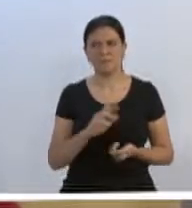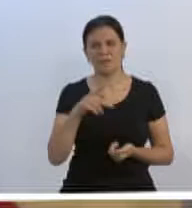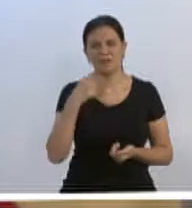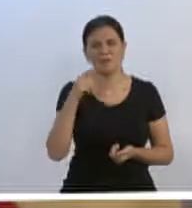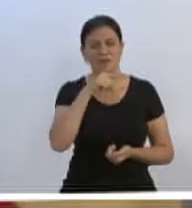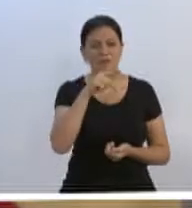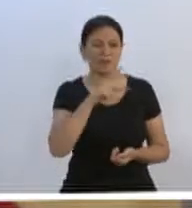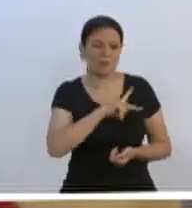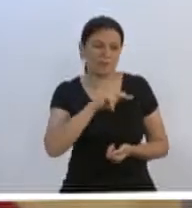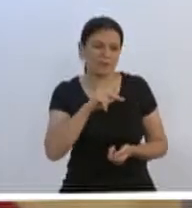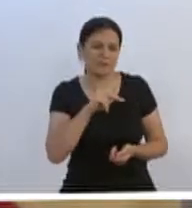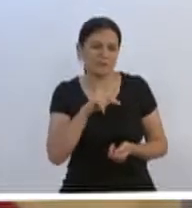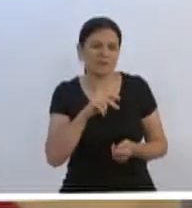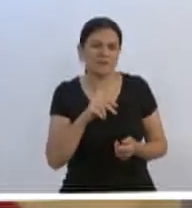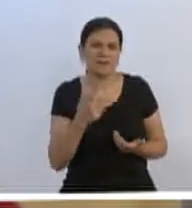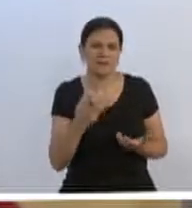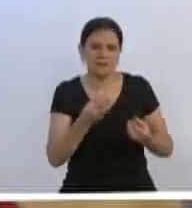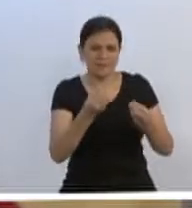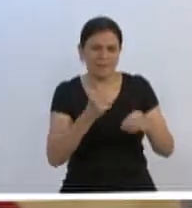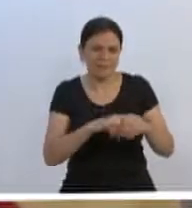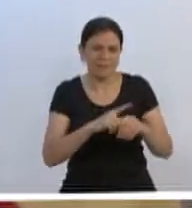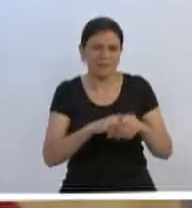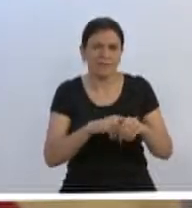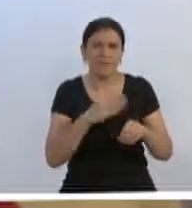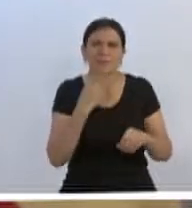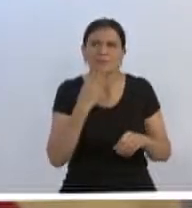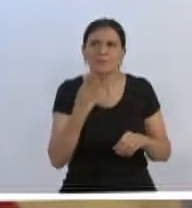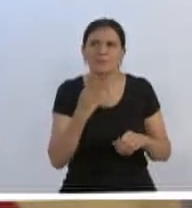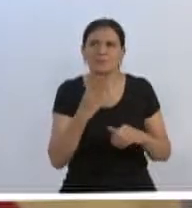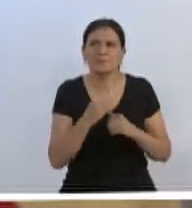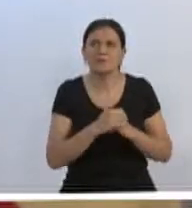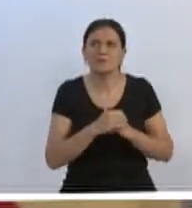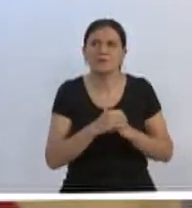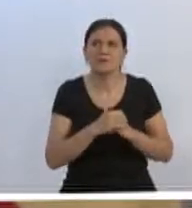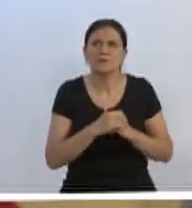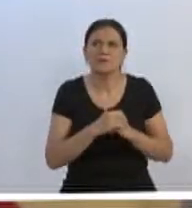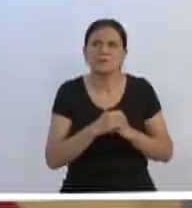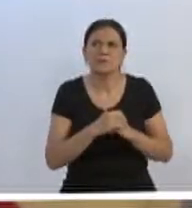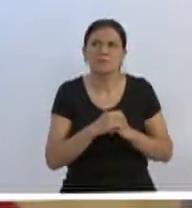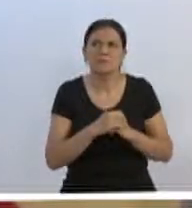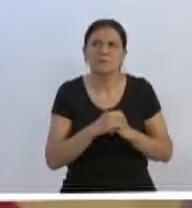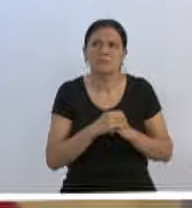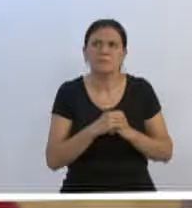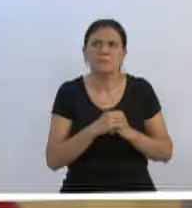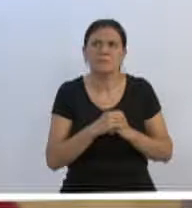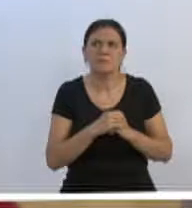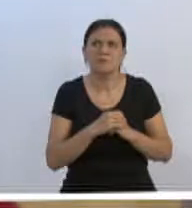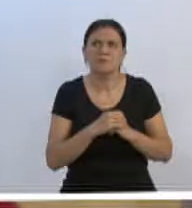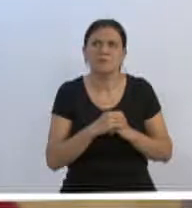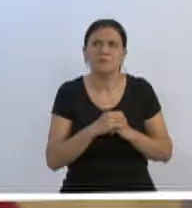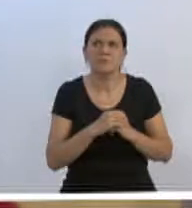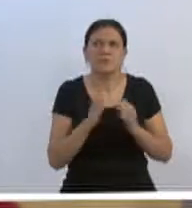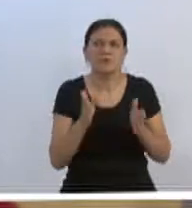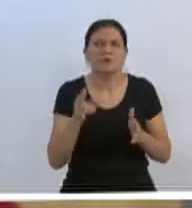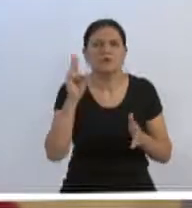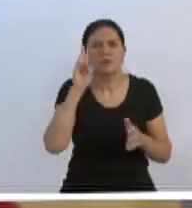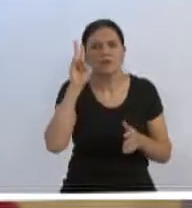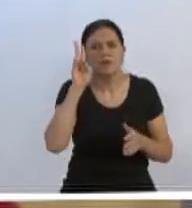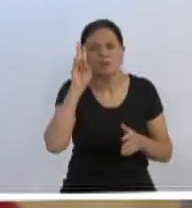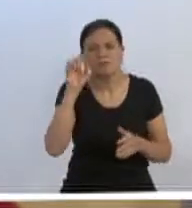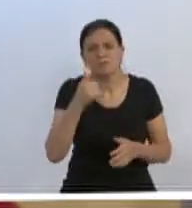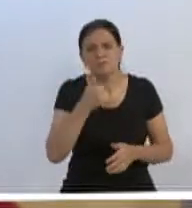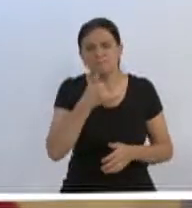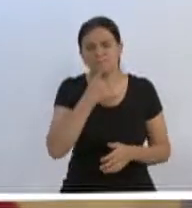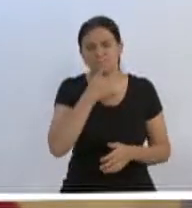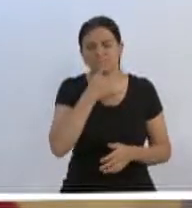nosso primeiro dia de trabalho aqui na tribuna. Quero pedir ao presidente essa tolerância, talvez uns minutos aqui, hoje no sentido de lembrarmos com pesar também